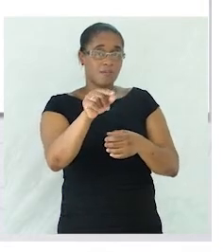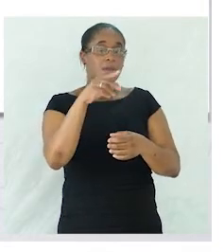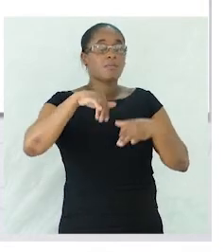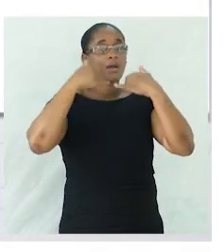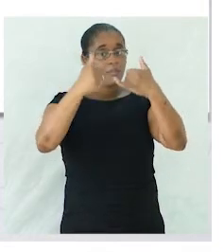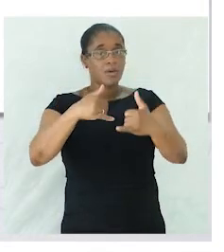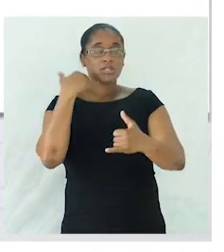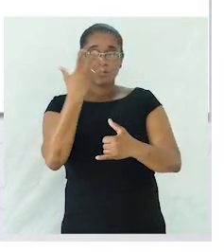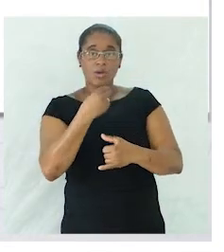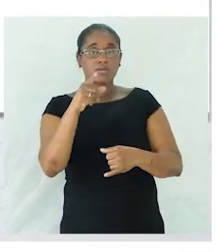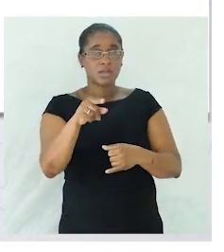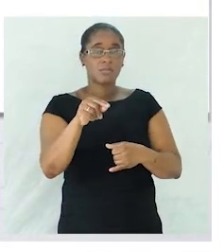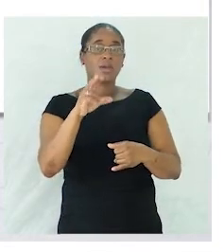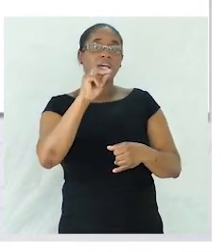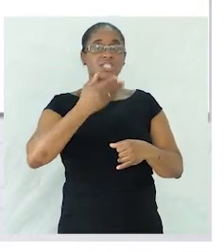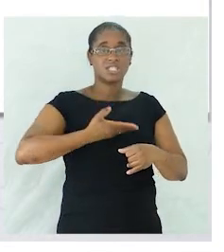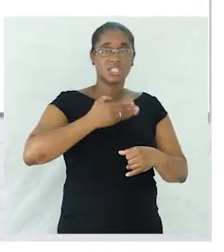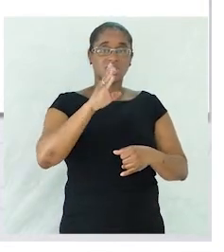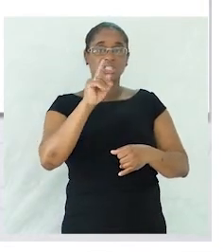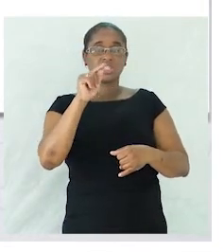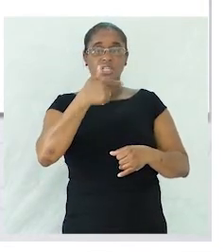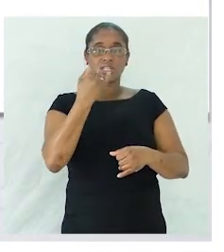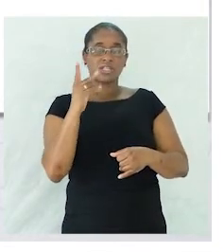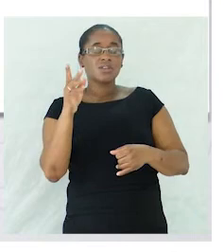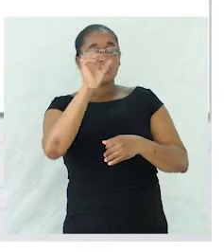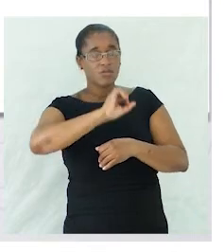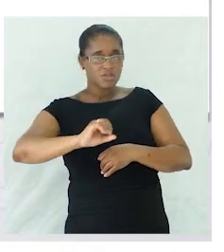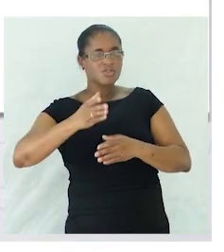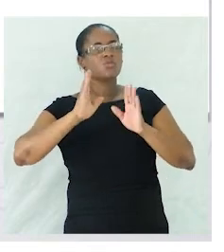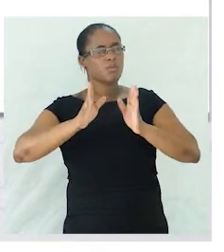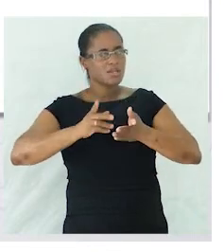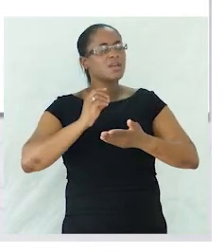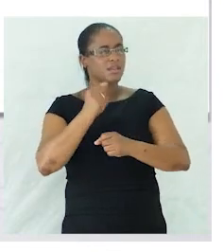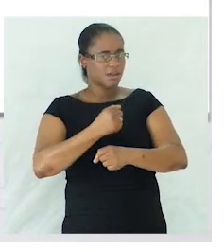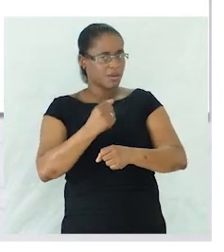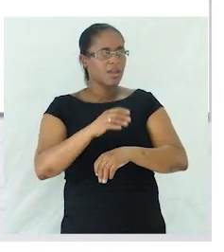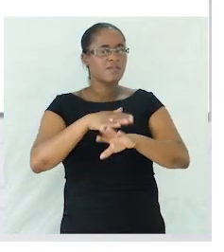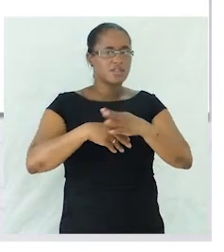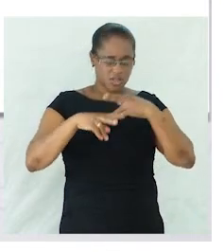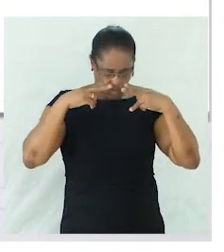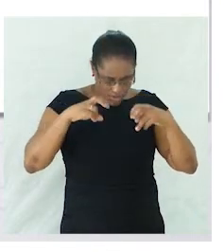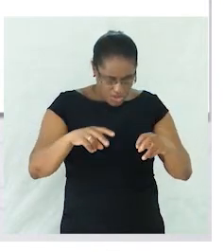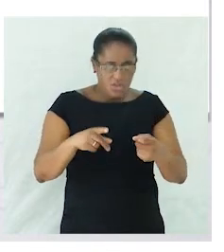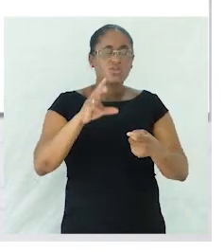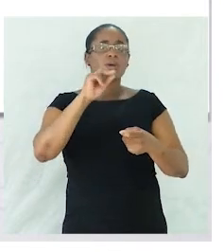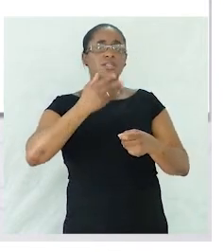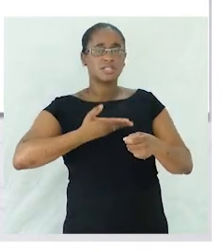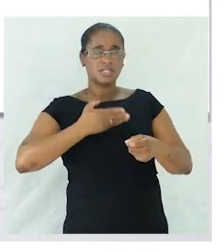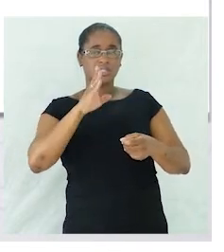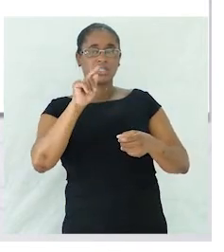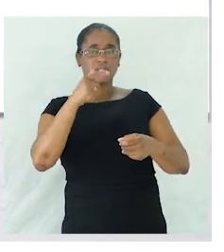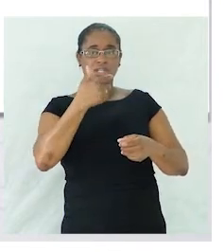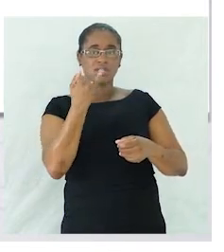próxima aula que tem a ver com os adjetivos vocês já podem ir avançando um bocadinho fazendo uma pesquisa sobre também os adjetivos